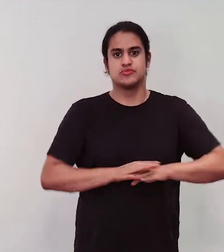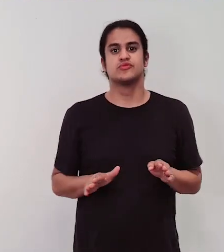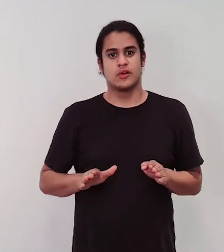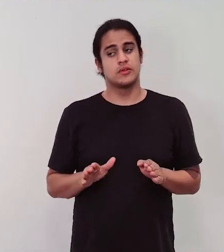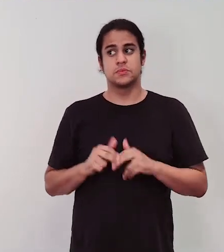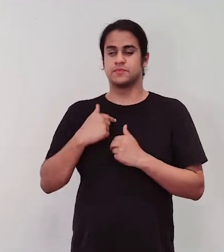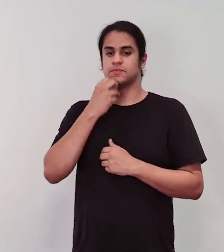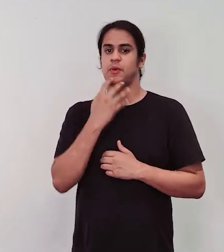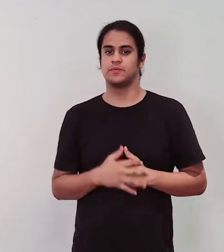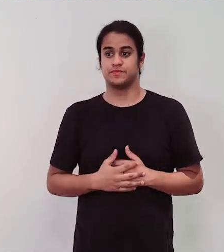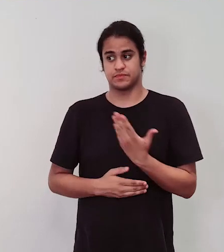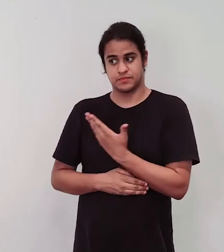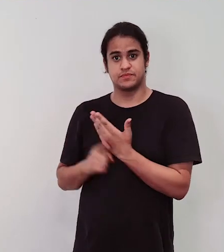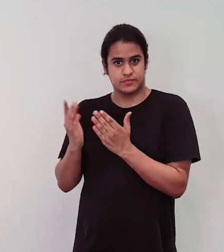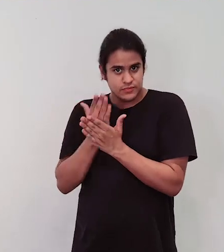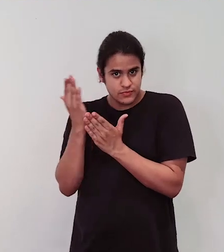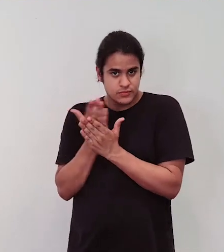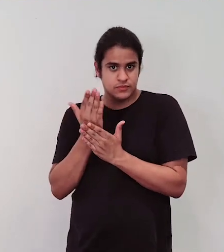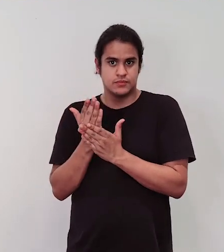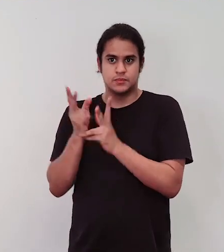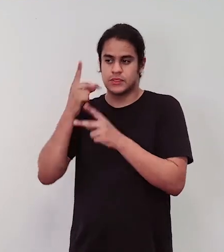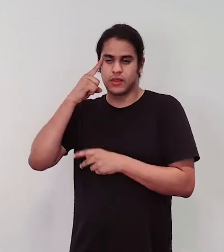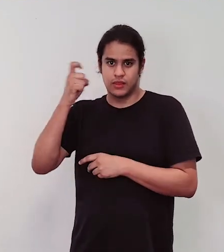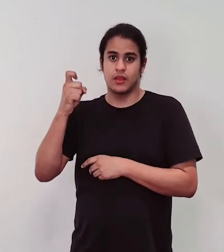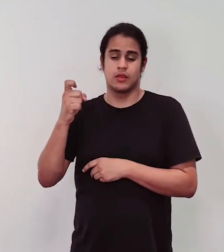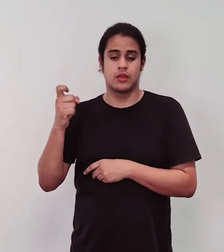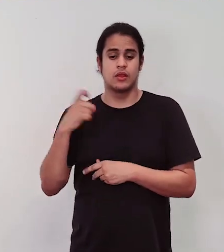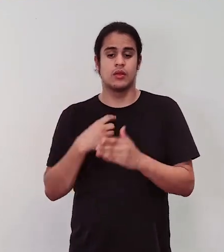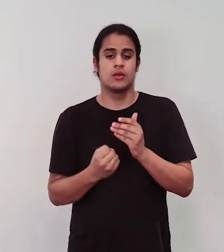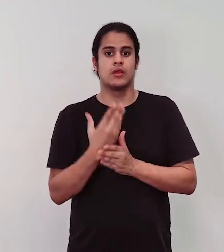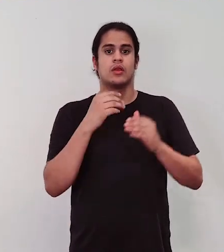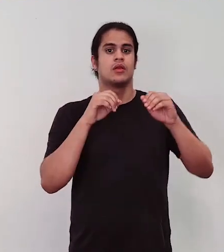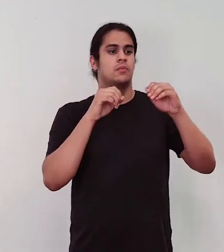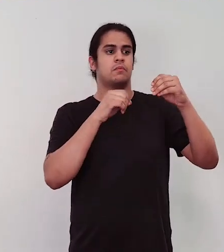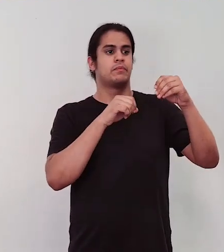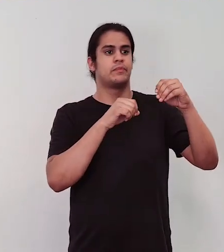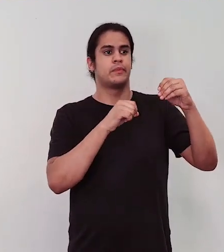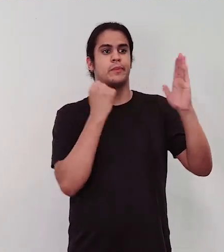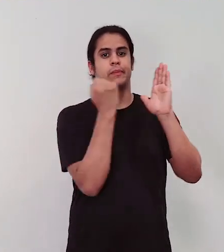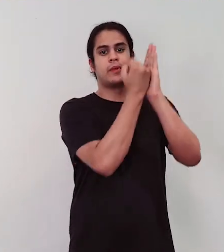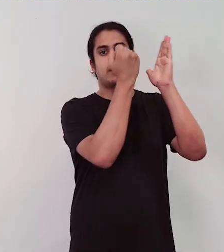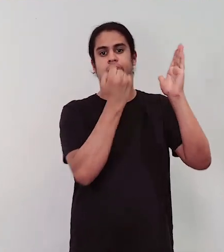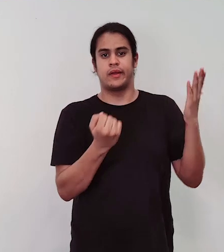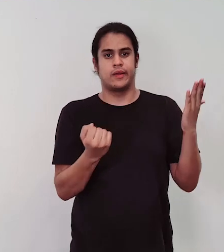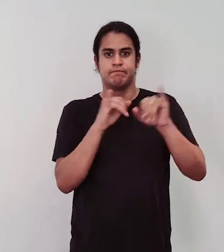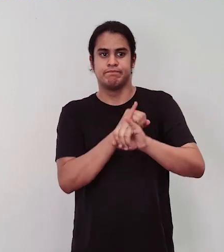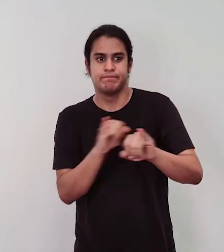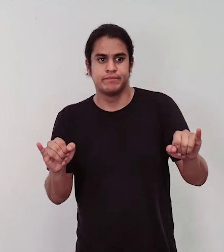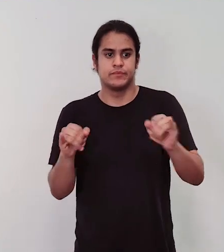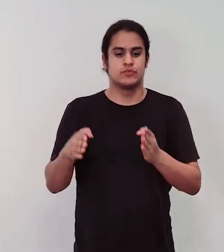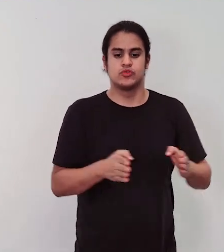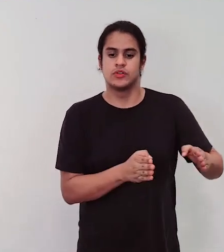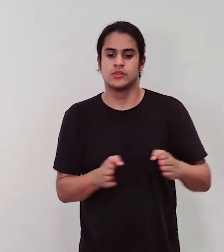Então, a partir dessa ideia eu propus também a criação de placas, de sinalização, de direção